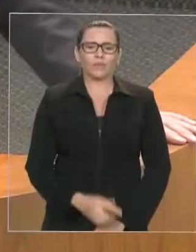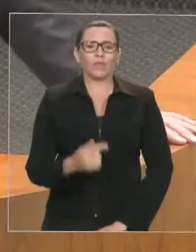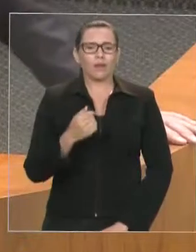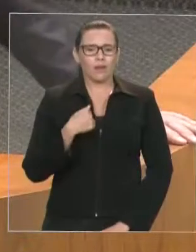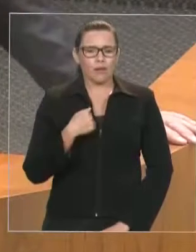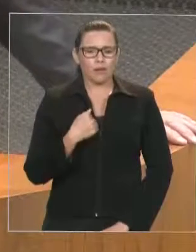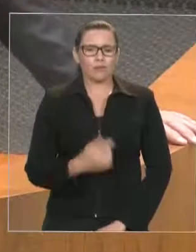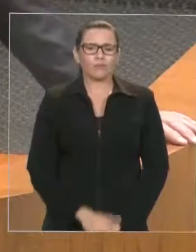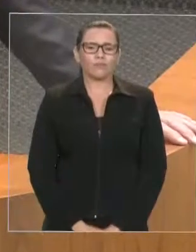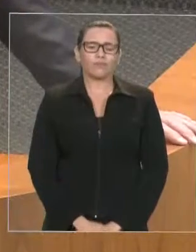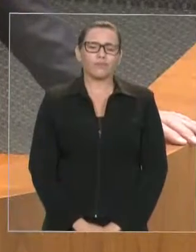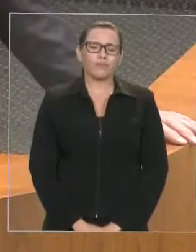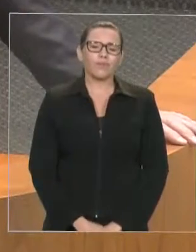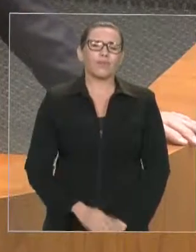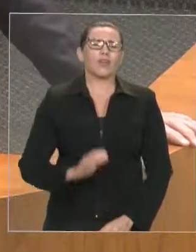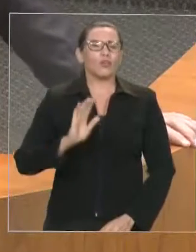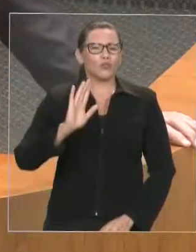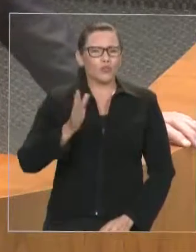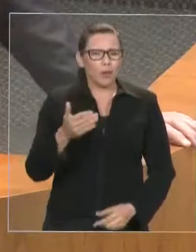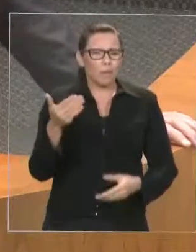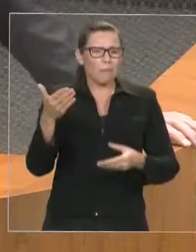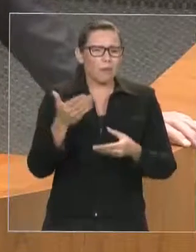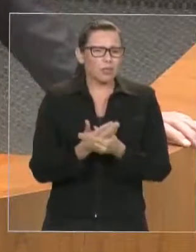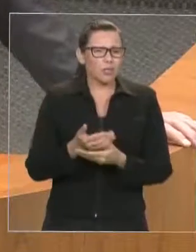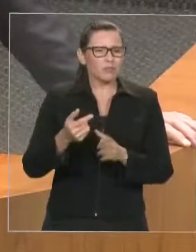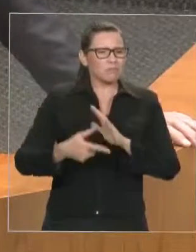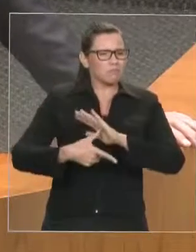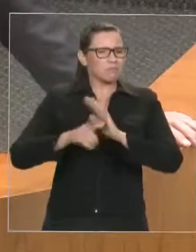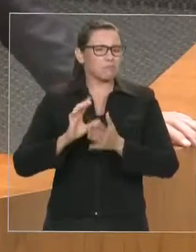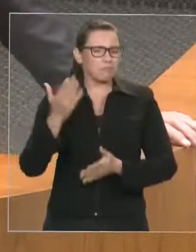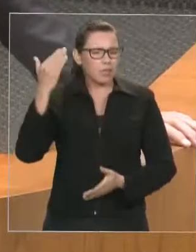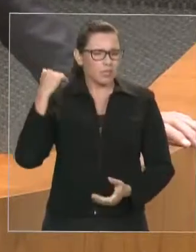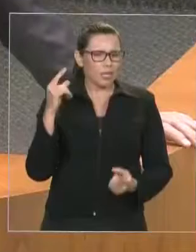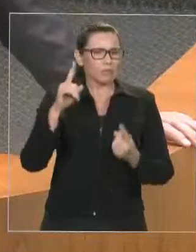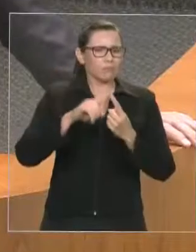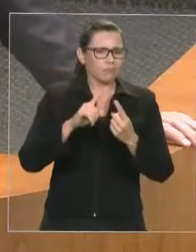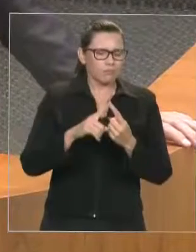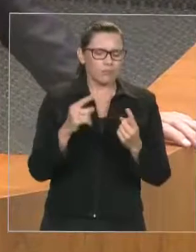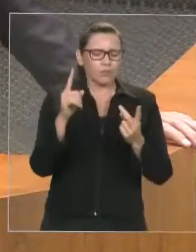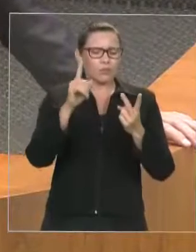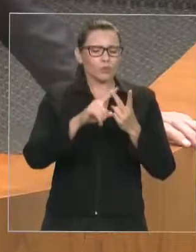na PEC dessa natureza, uma até como líder de governo.